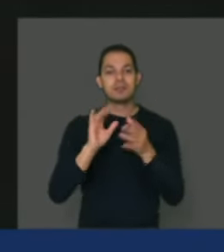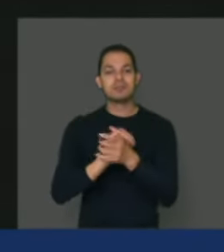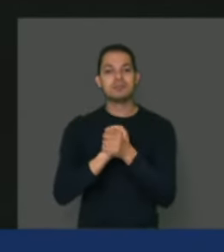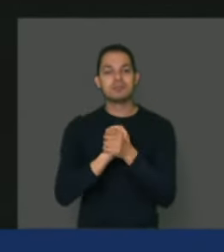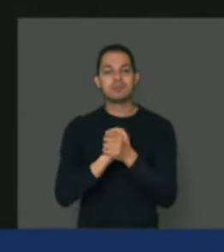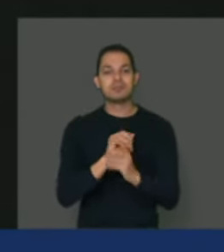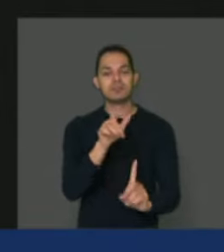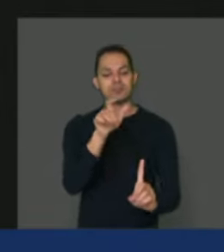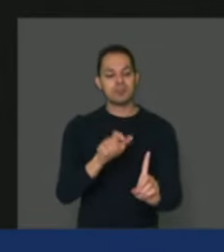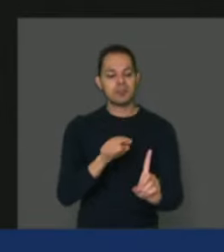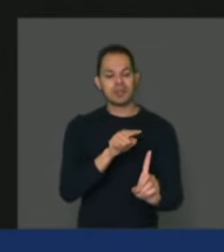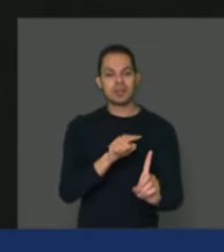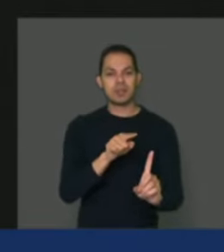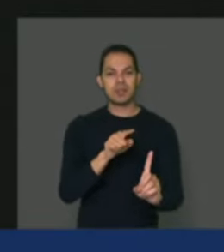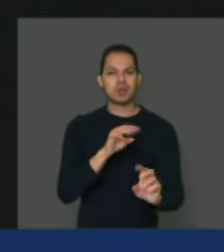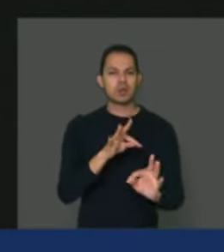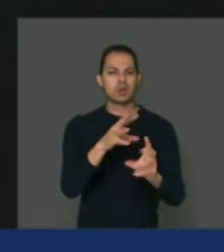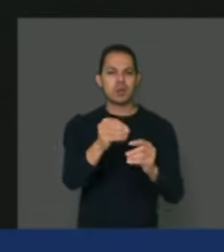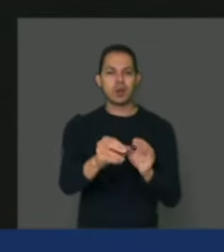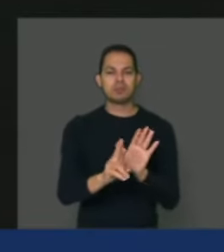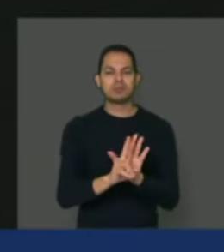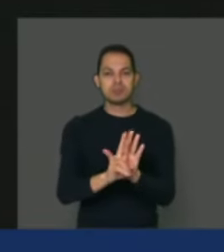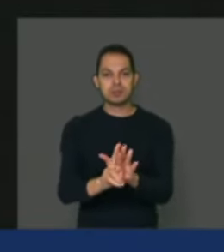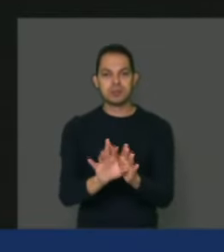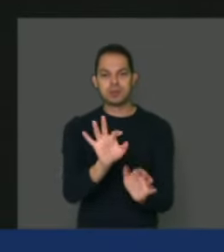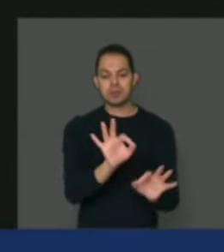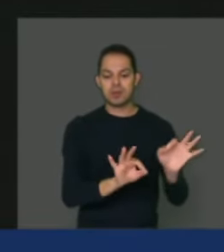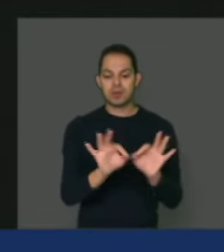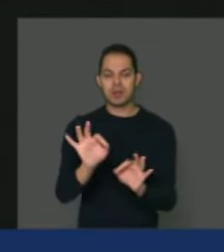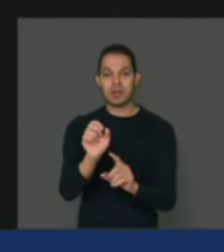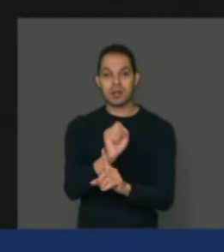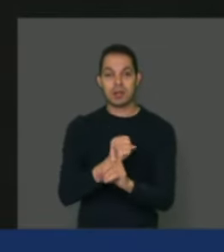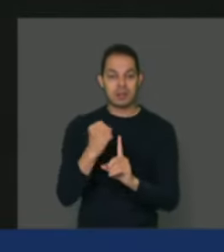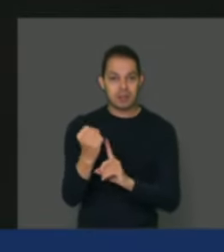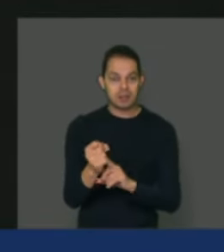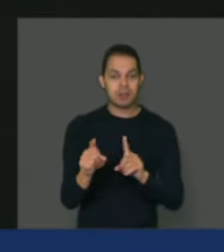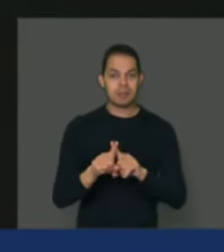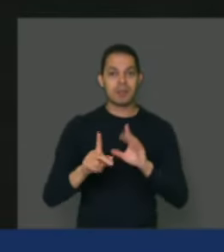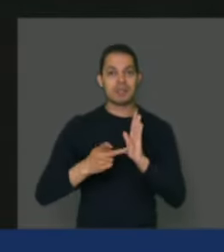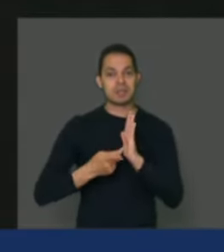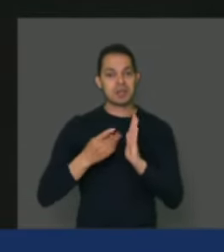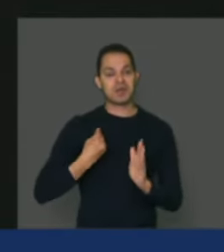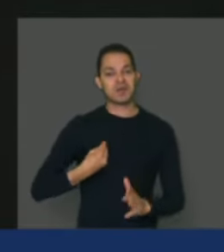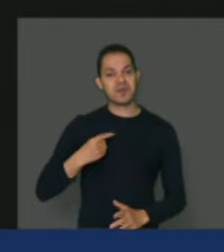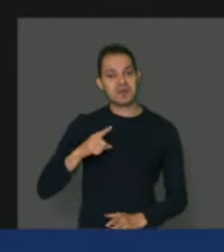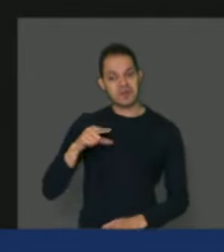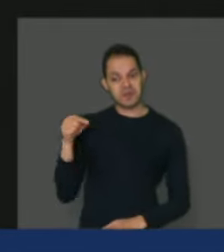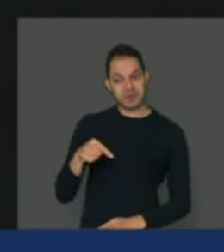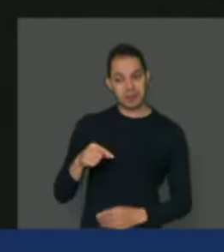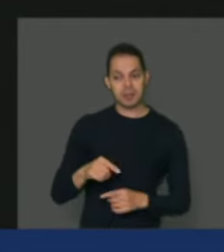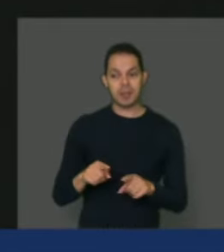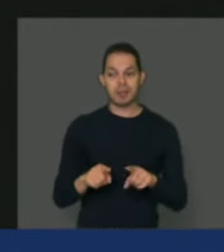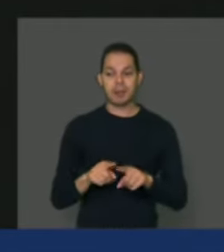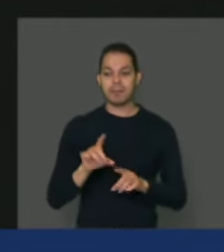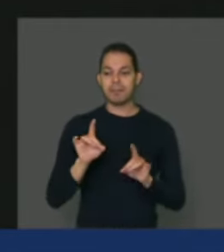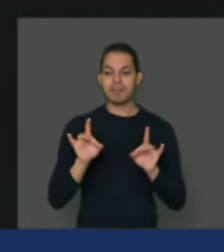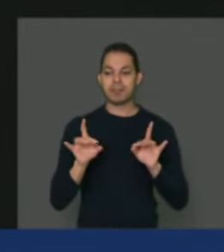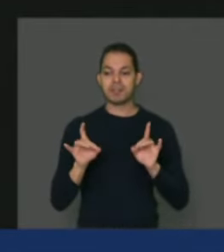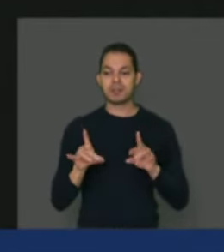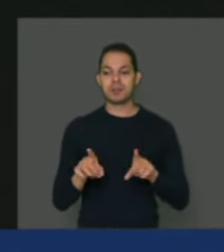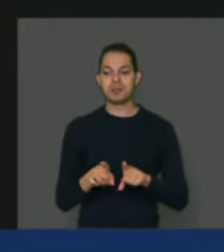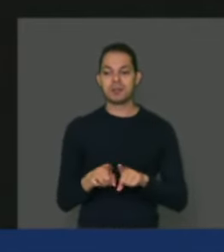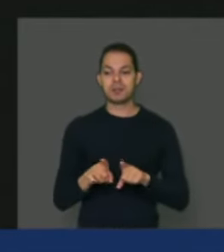os representantes das organizações sociais e sindicais que aqui estão. Em especial também queria